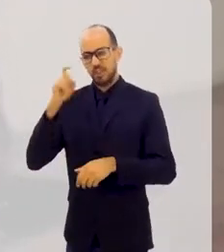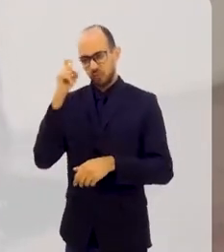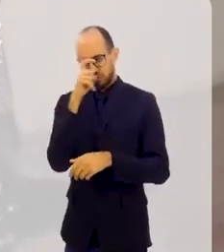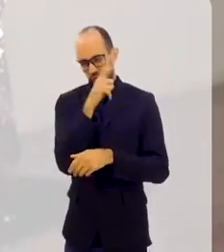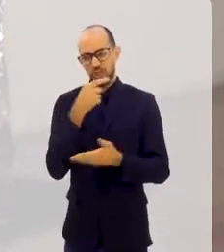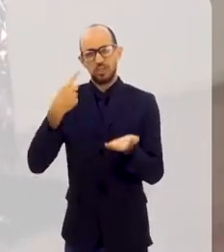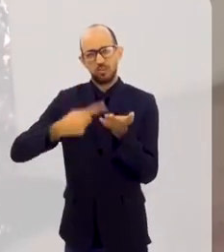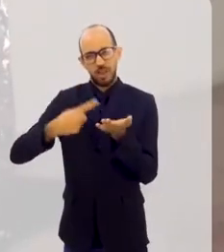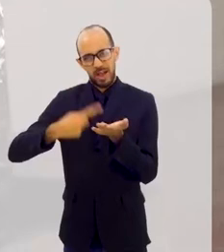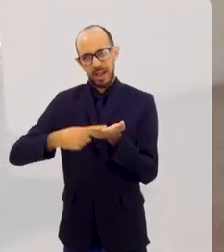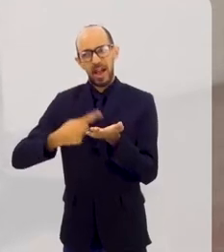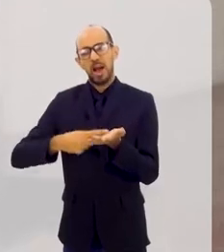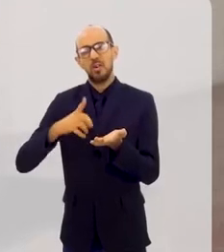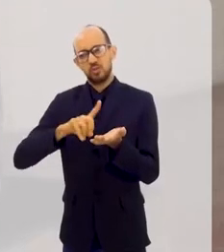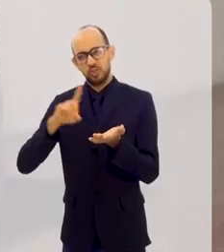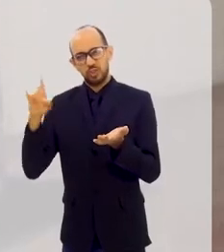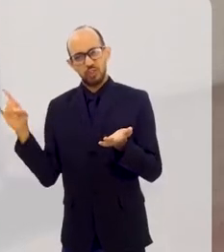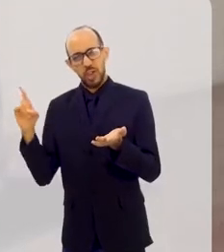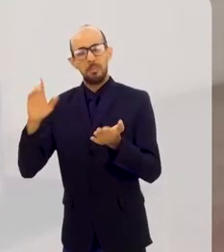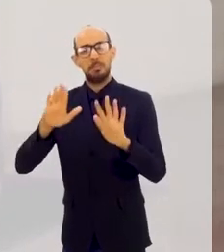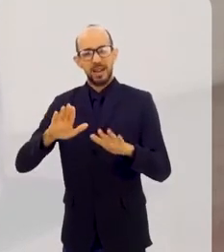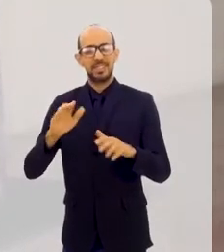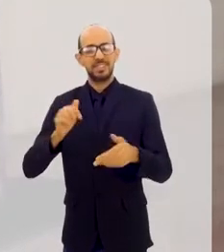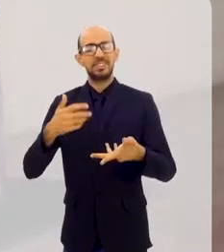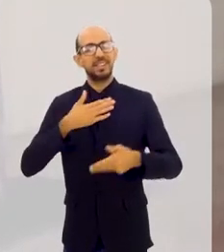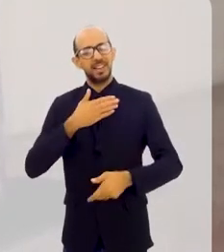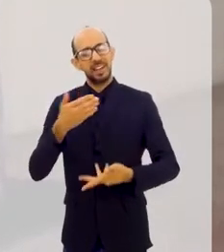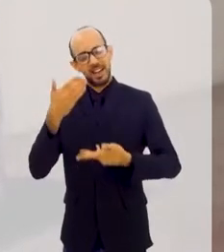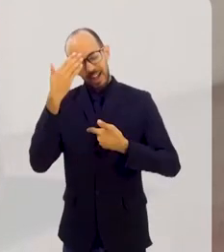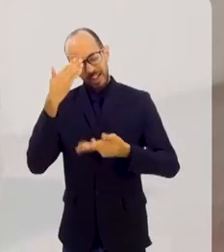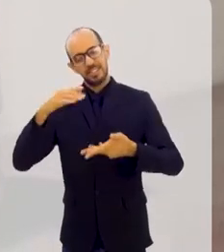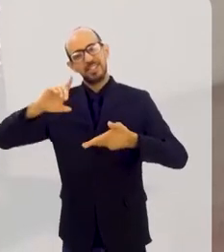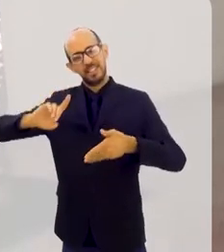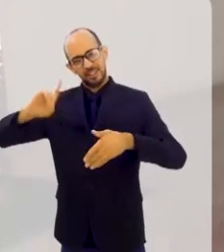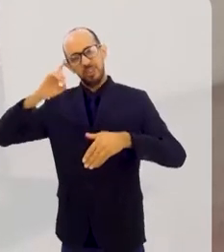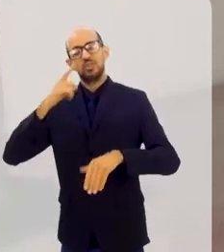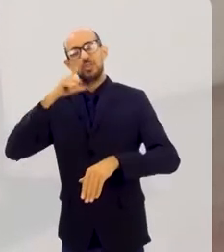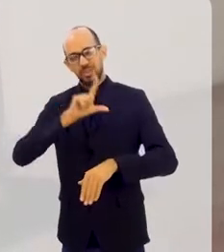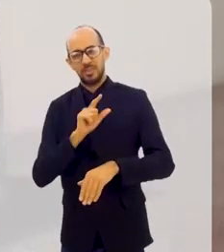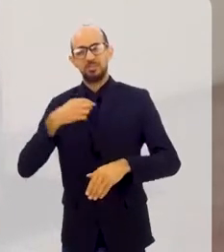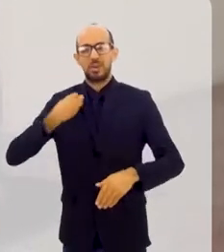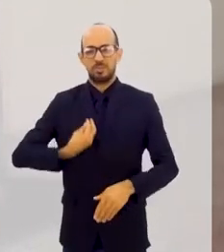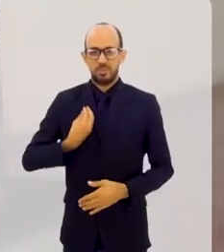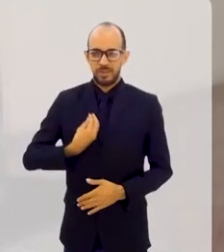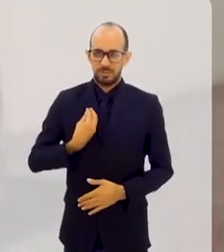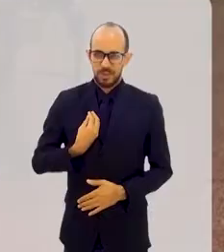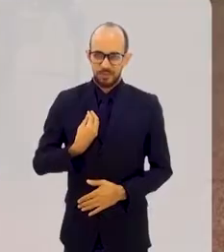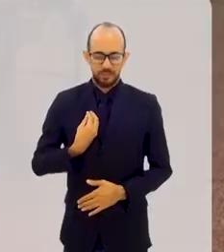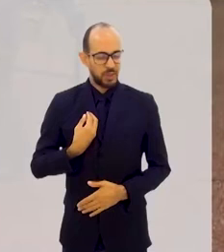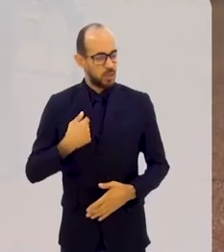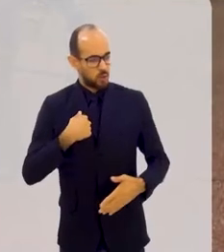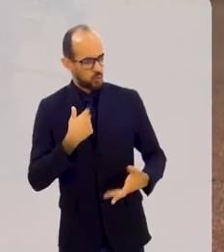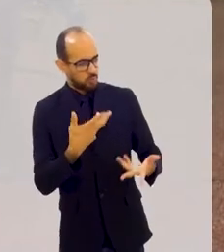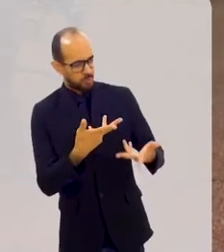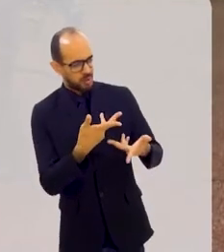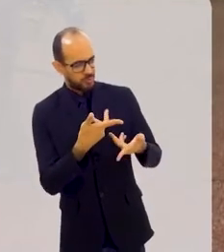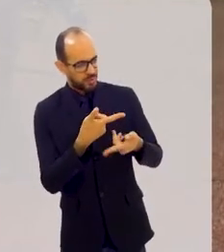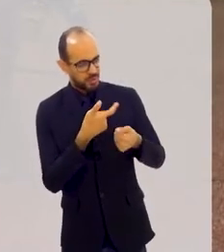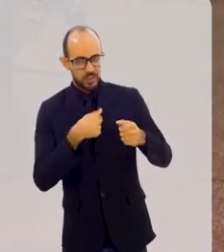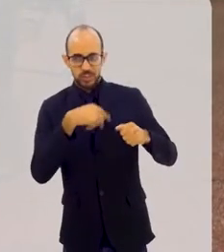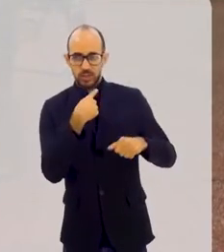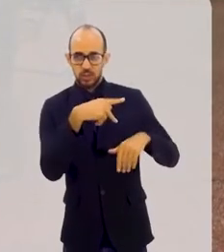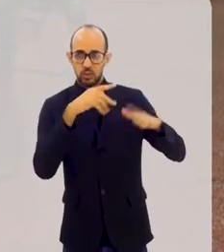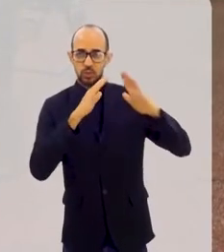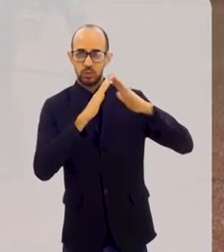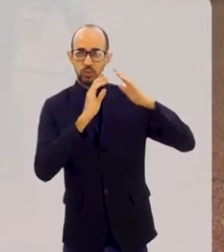desencontros, mas, graças a Deus, estamos aqui juntos participando nesta entrevista. E queria lhe dizer que estou encantada com a sua